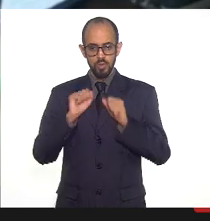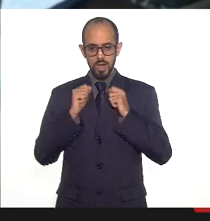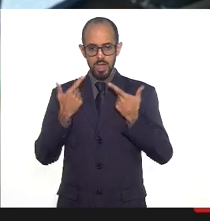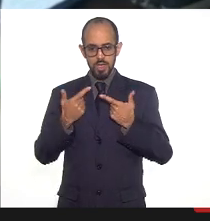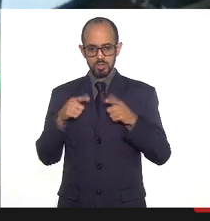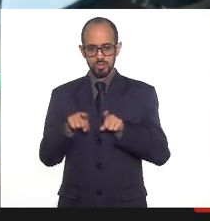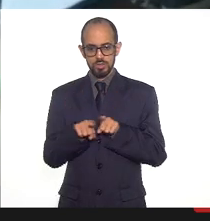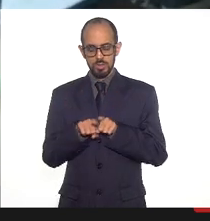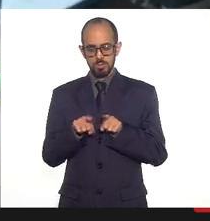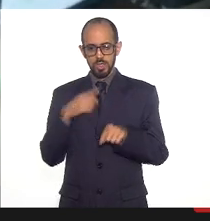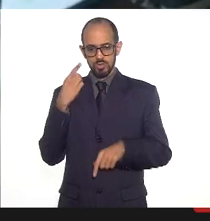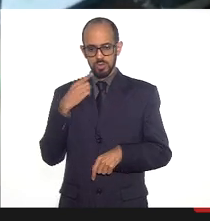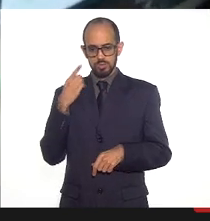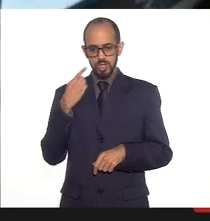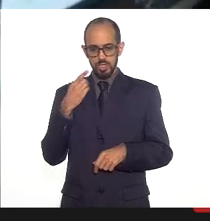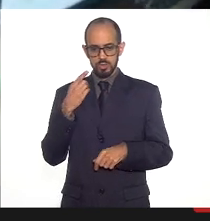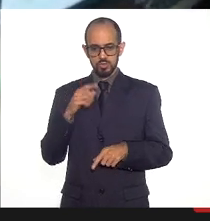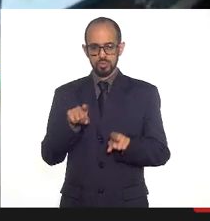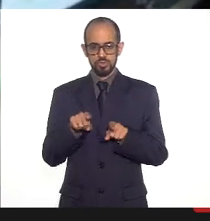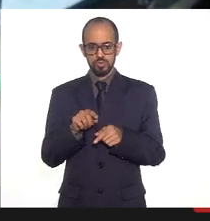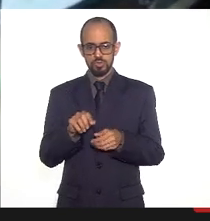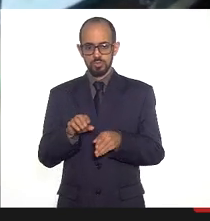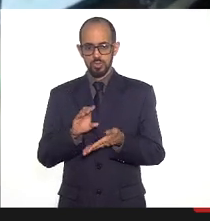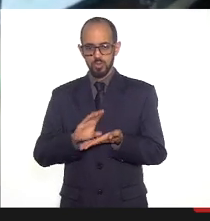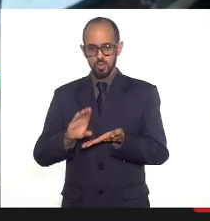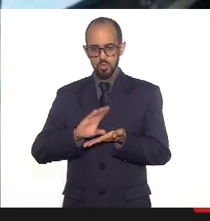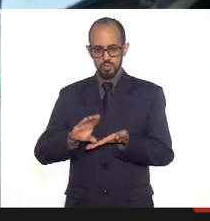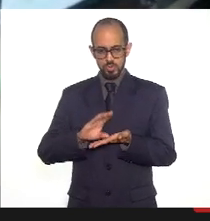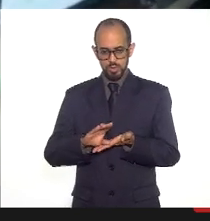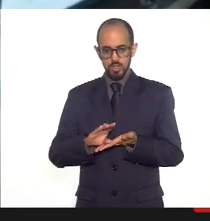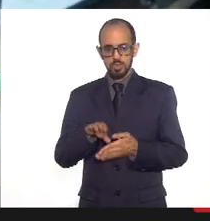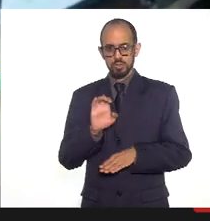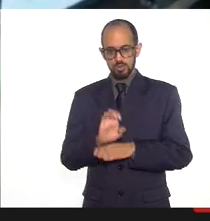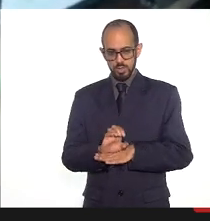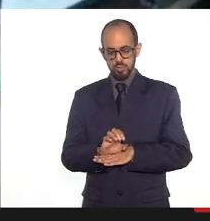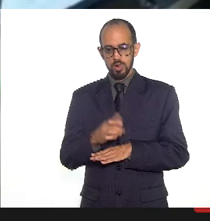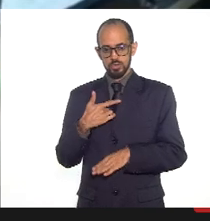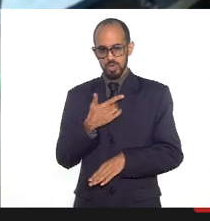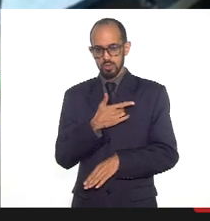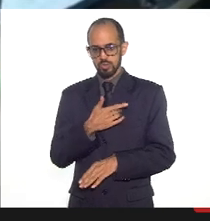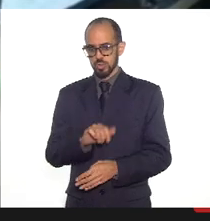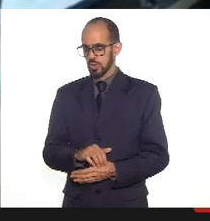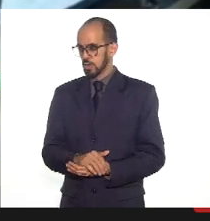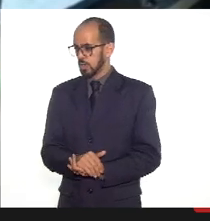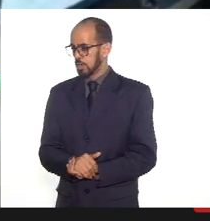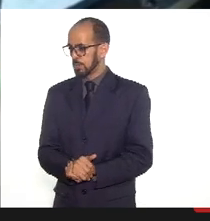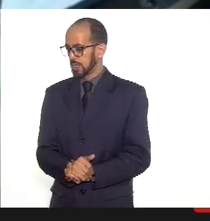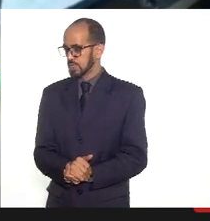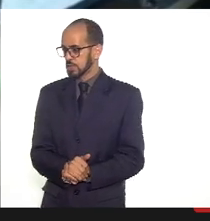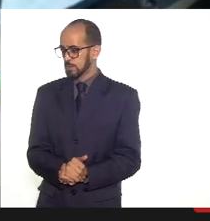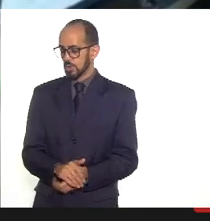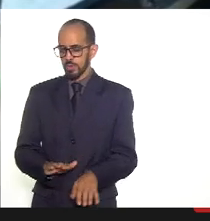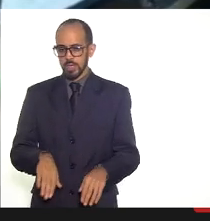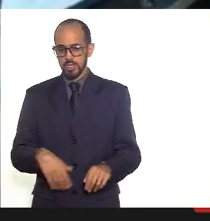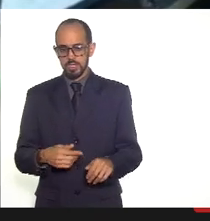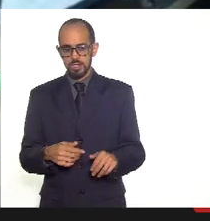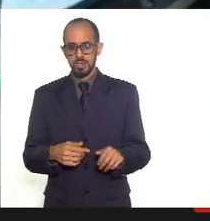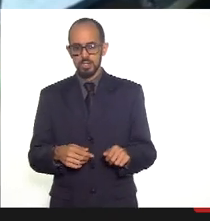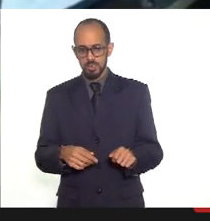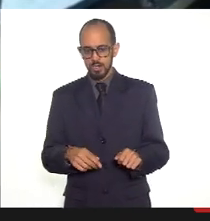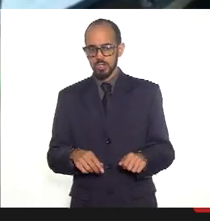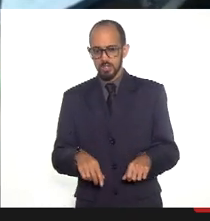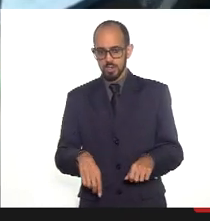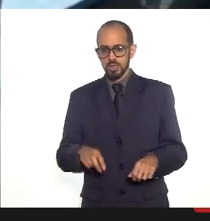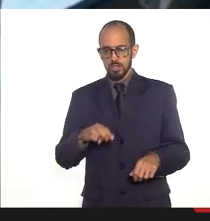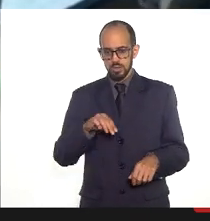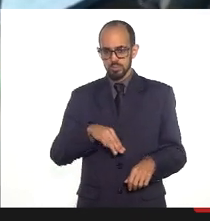junto com os deputados junto com o conselho estadual de saúde e junto com o ministério público até para poder alinhar e redesenhar